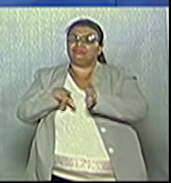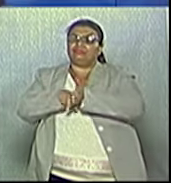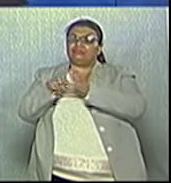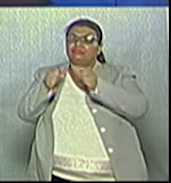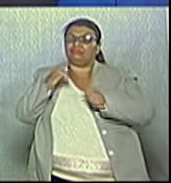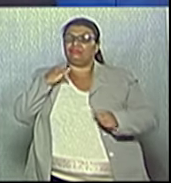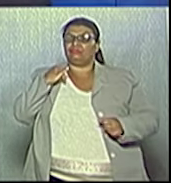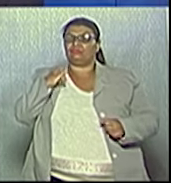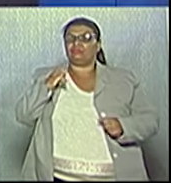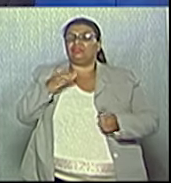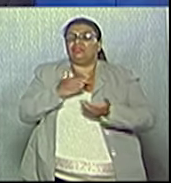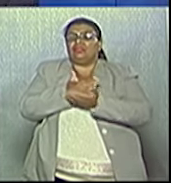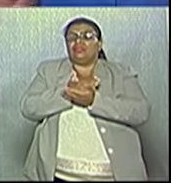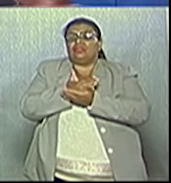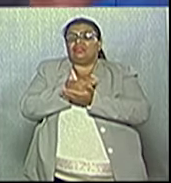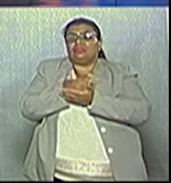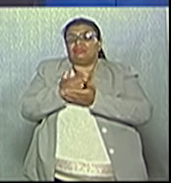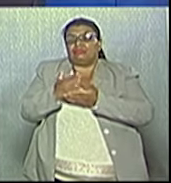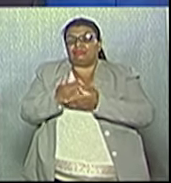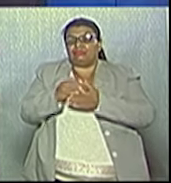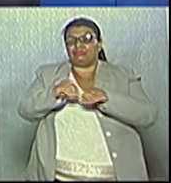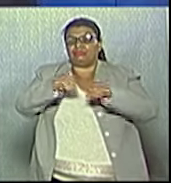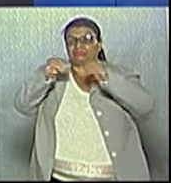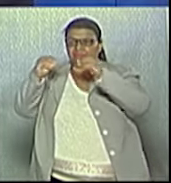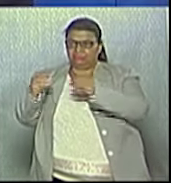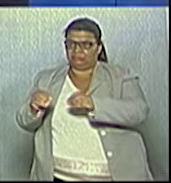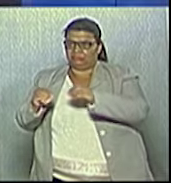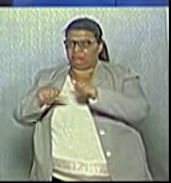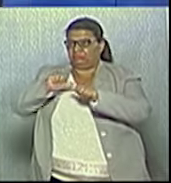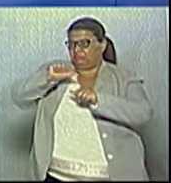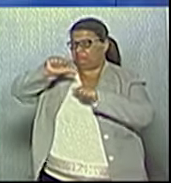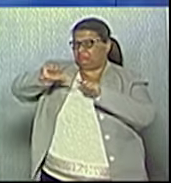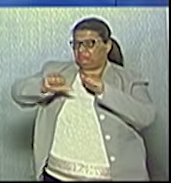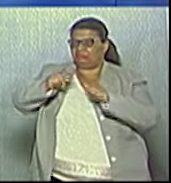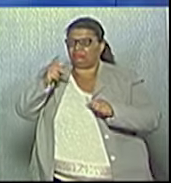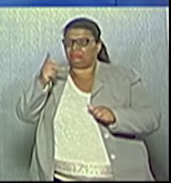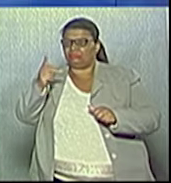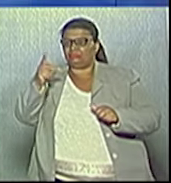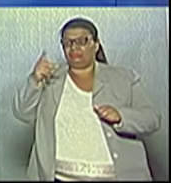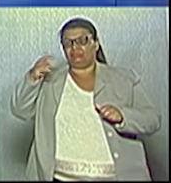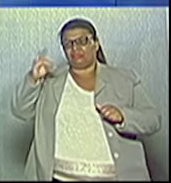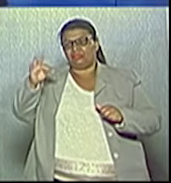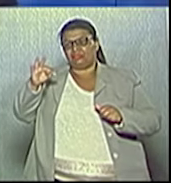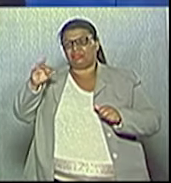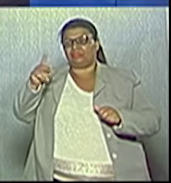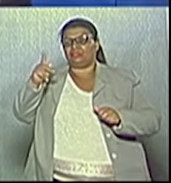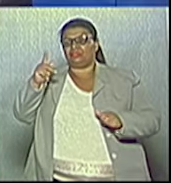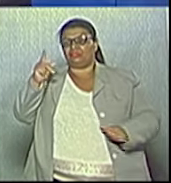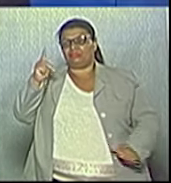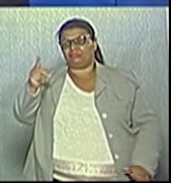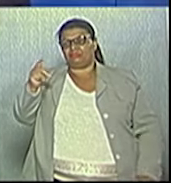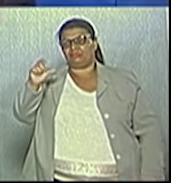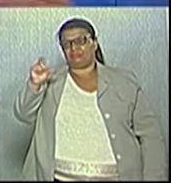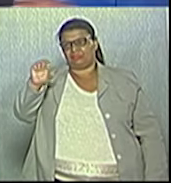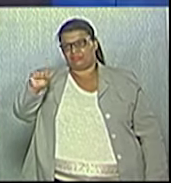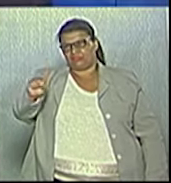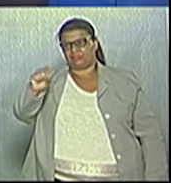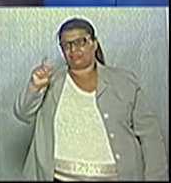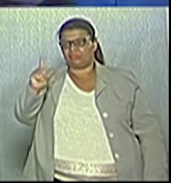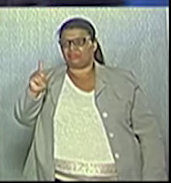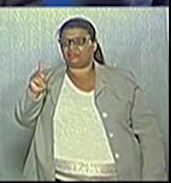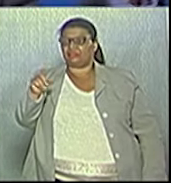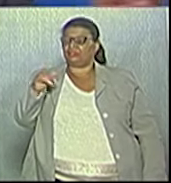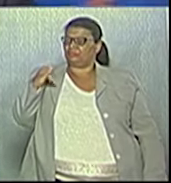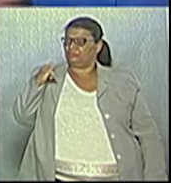quando foi que você se desfiliou do PT e se filiou ao PSD? Candidato, o senhor